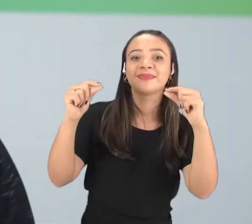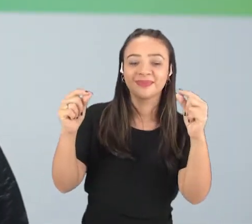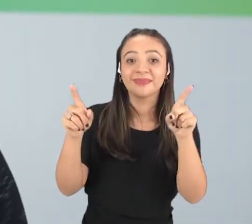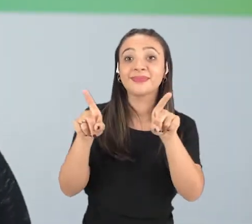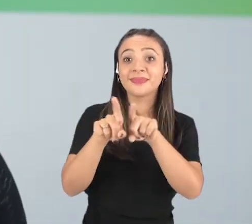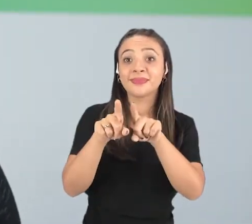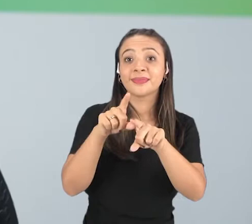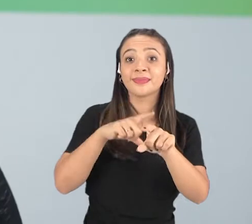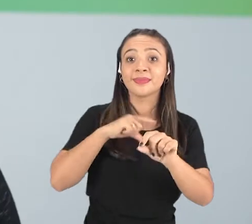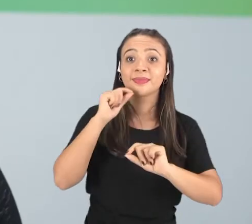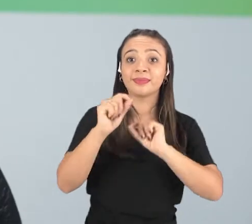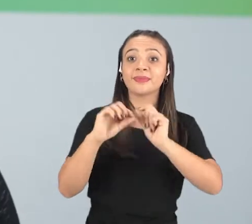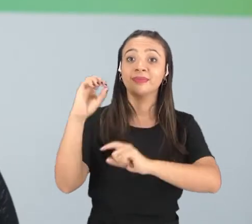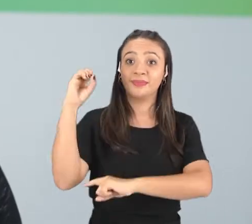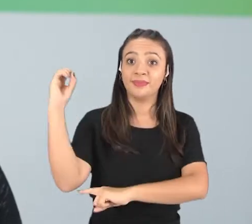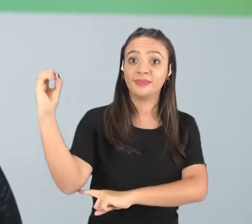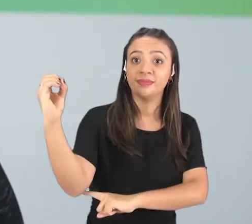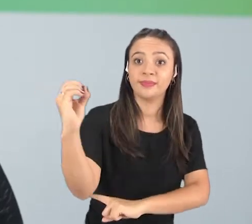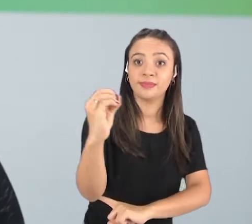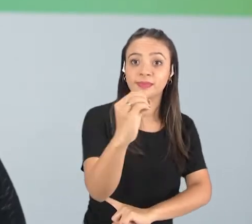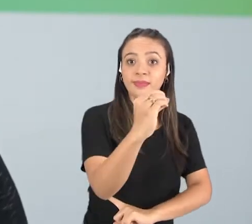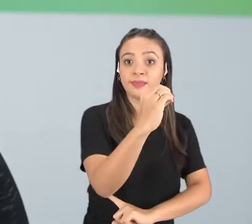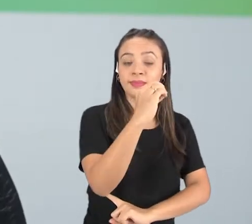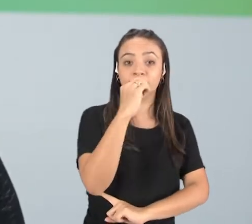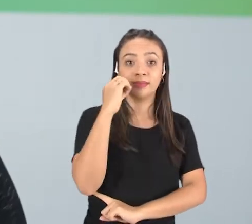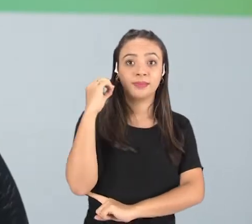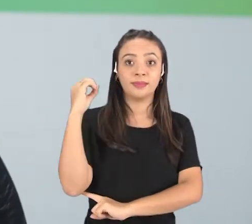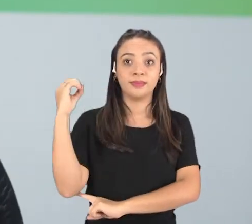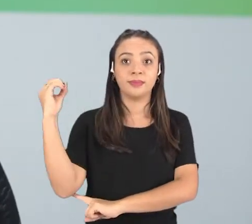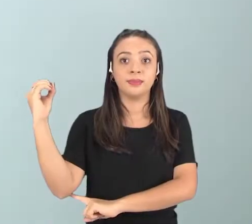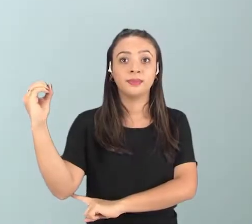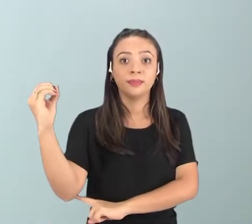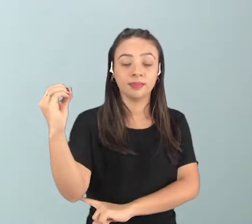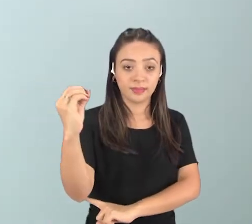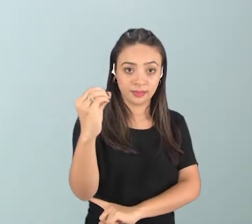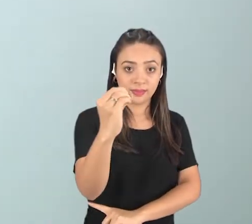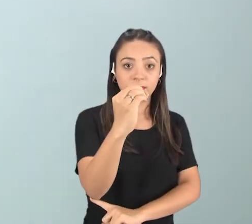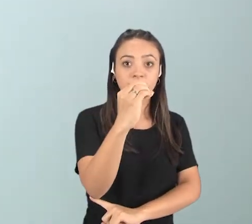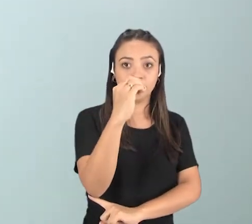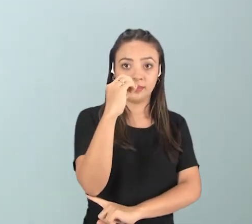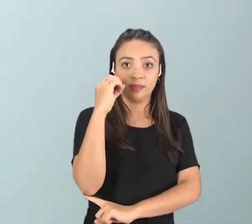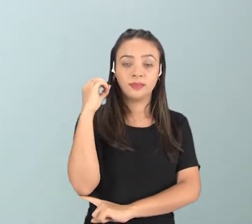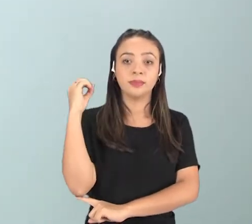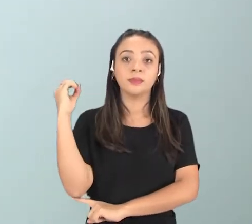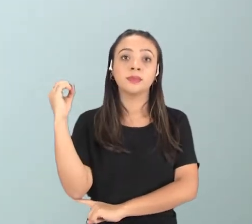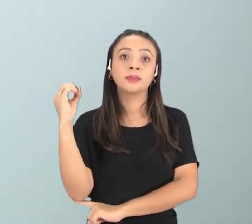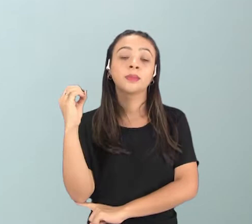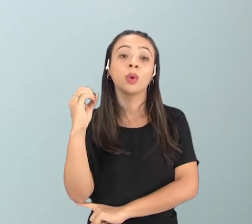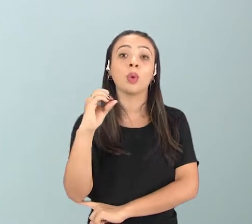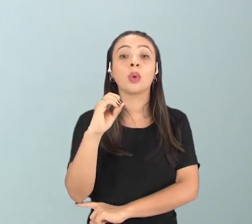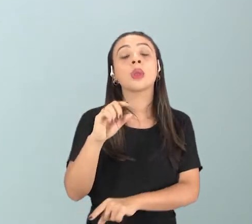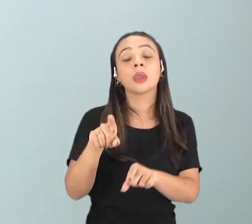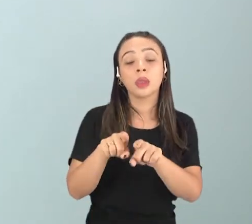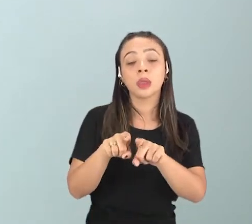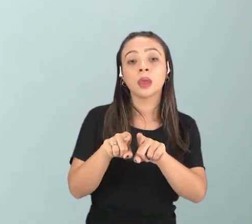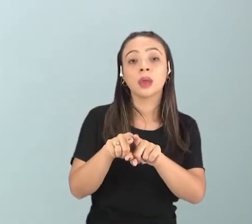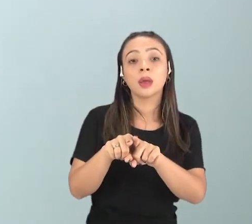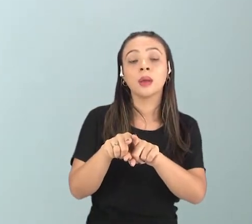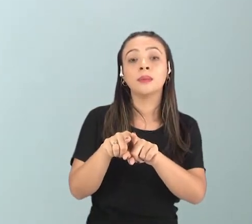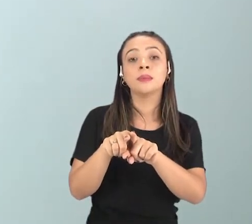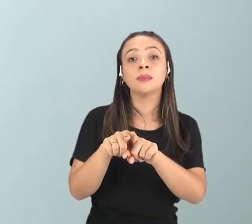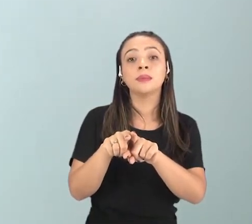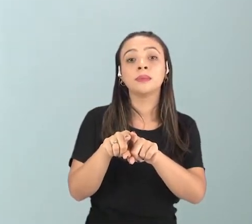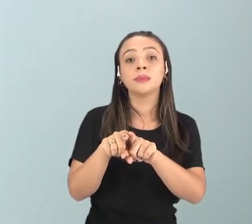ela realiza os movimentos de rotação e translação. Então ela gira em torno do seu próprio eixo, o movimento de rotação, e ela também